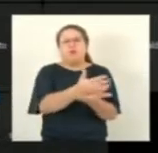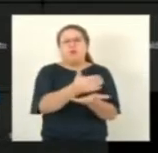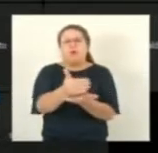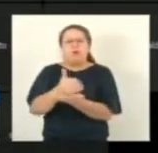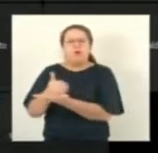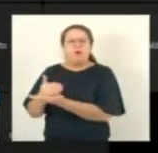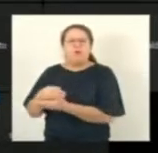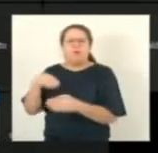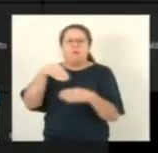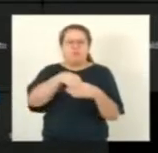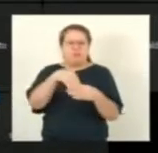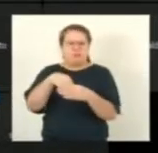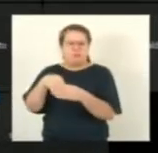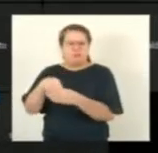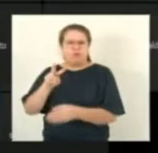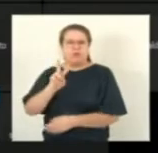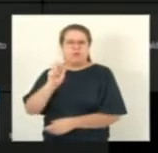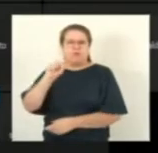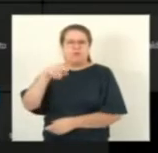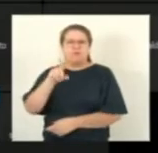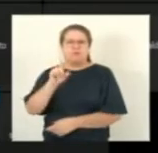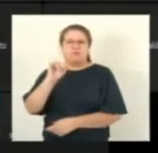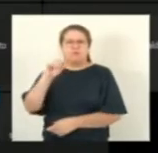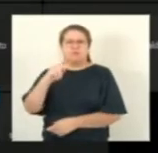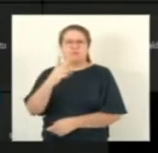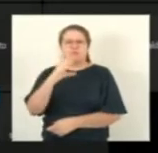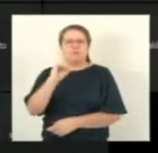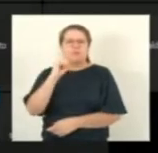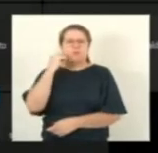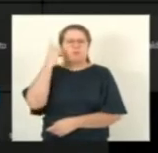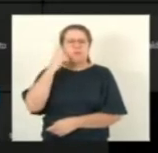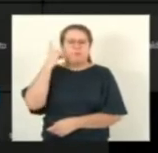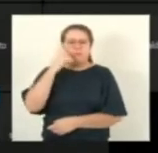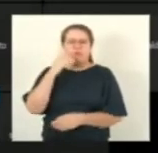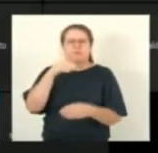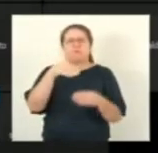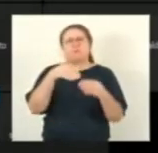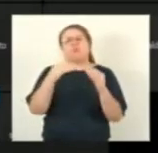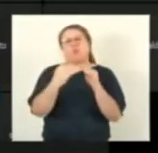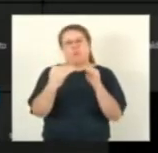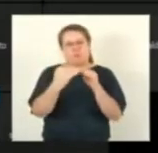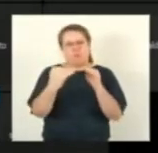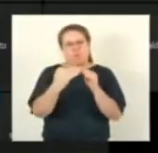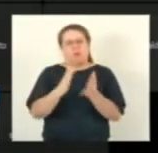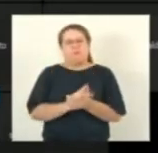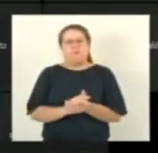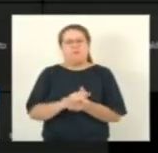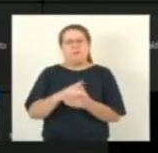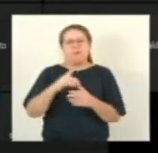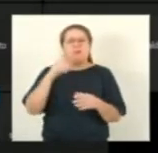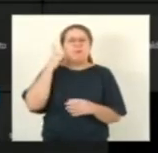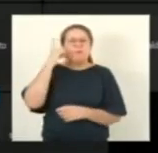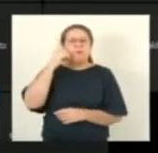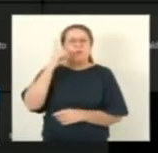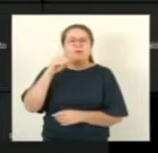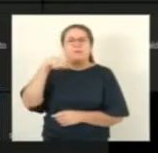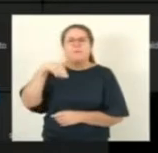deputado Vandinho Leite como voto com o relatório deputado Doutor Emílio Mamério